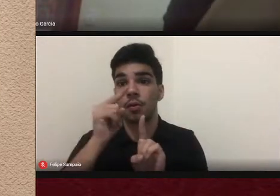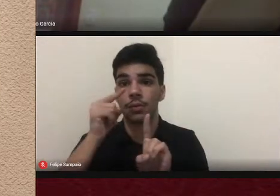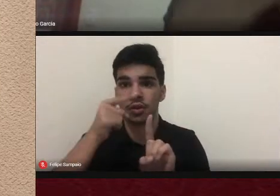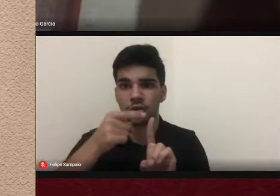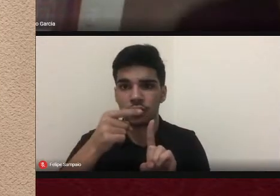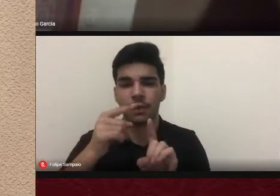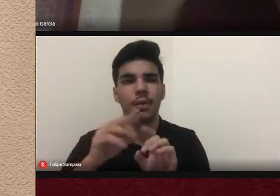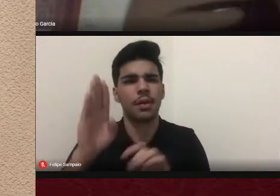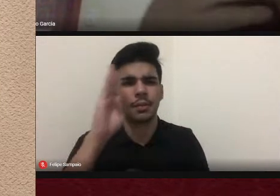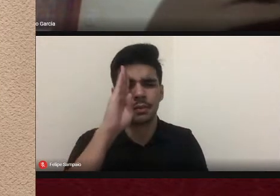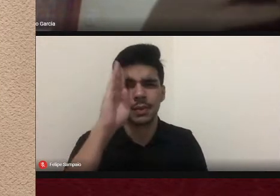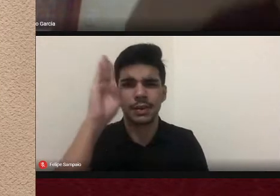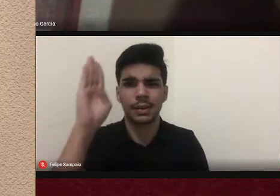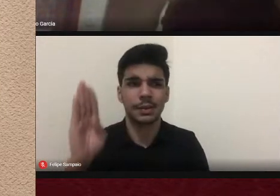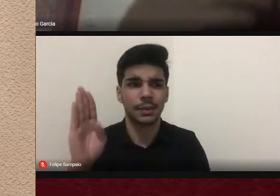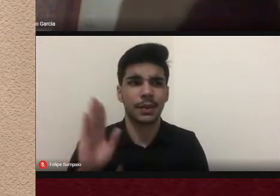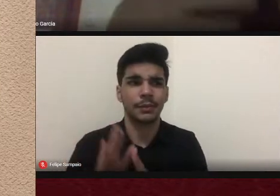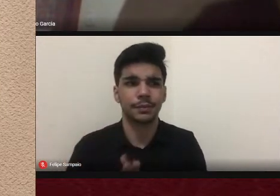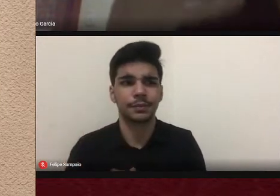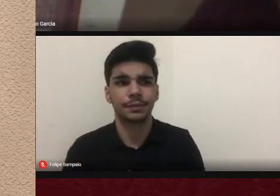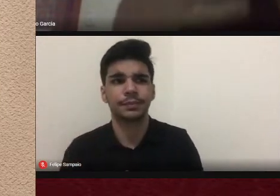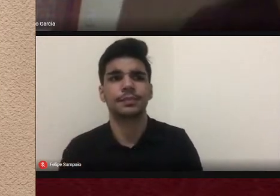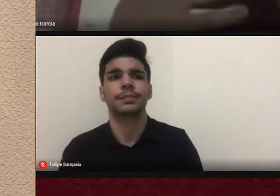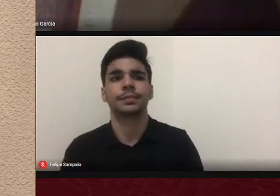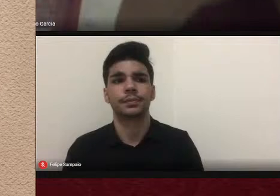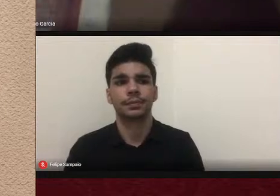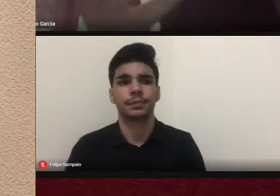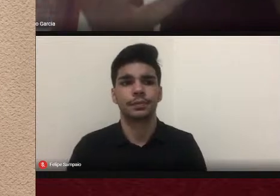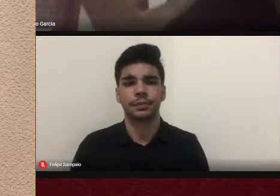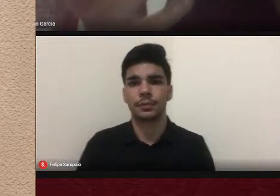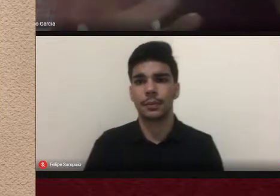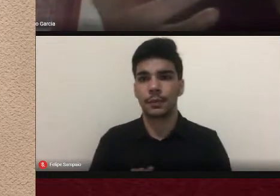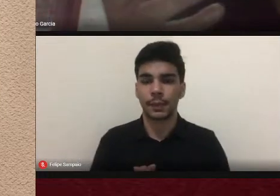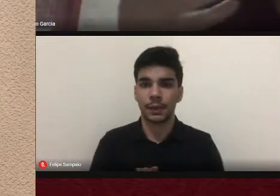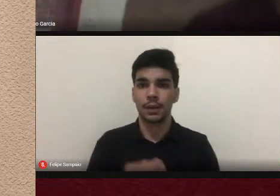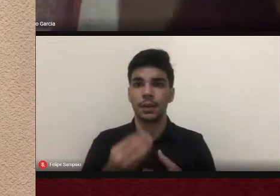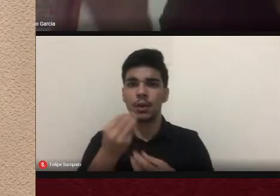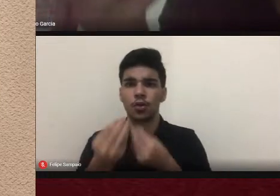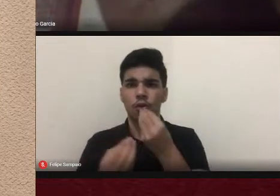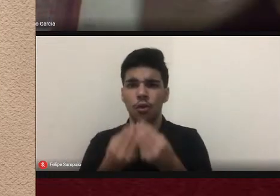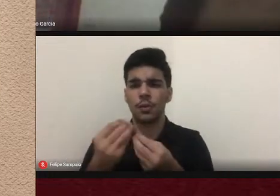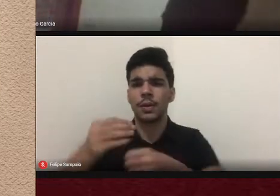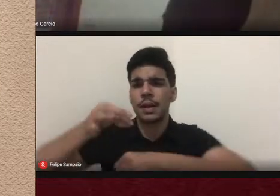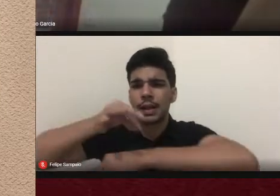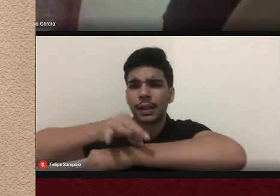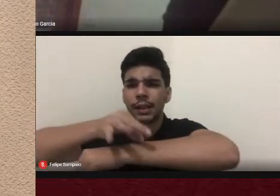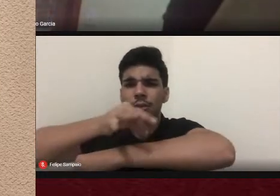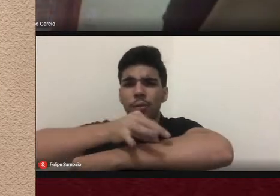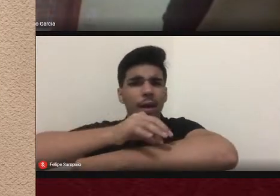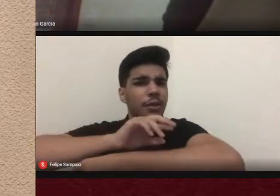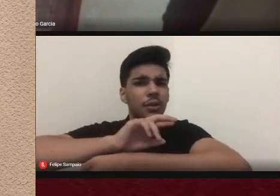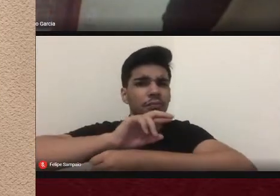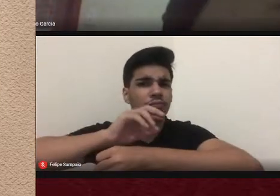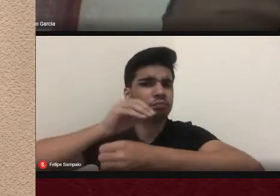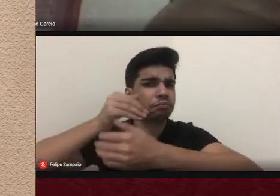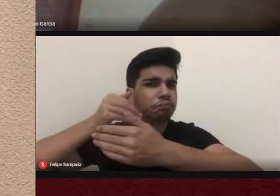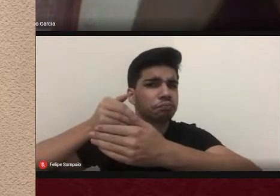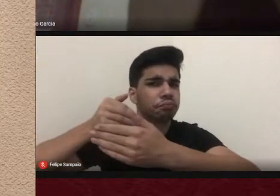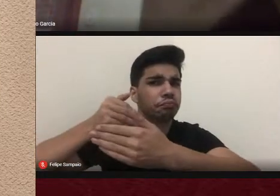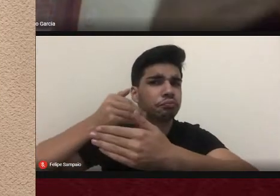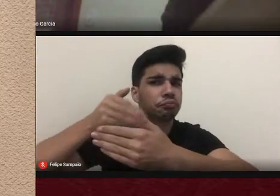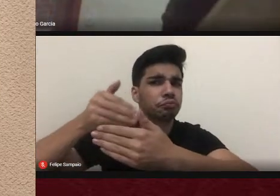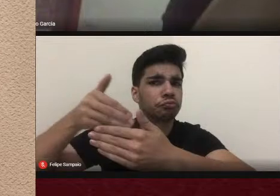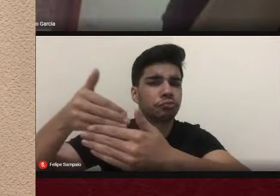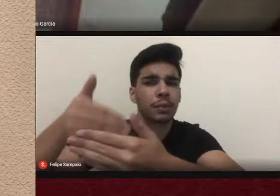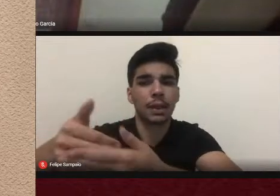investigação é tentar compreender como a tatuagem se ressignificou ao longo do século XX ou como dito de